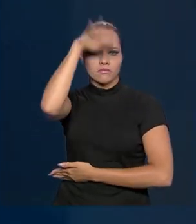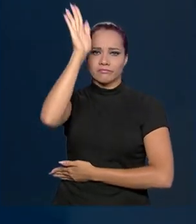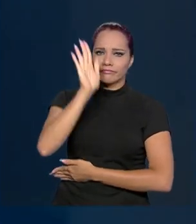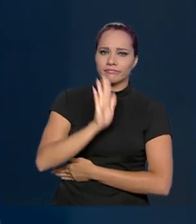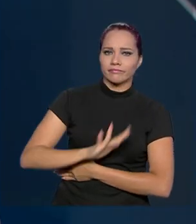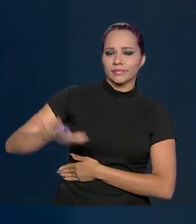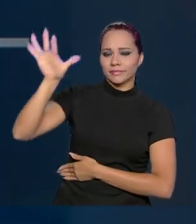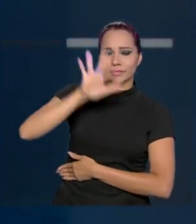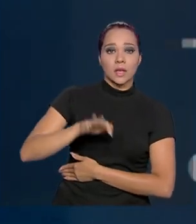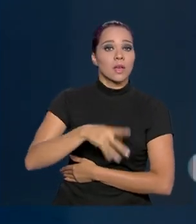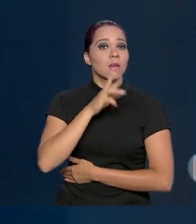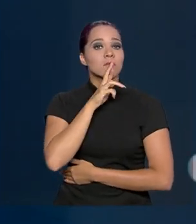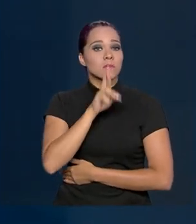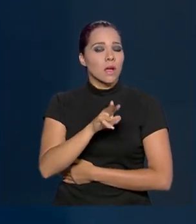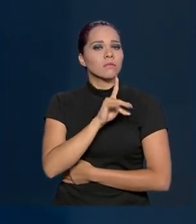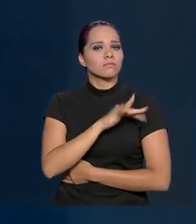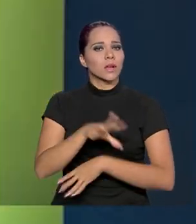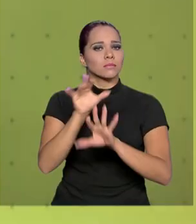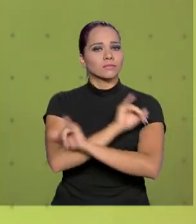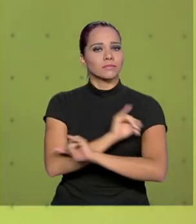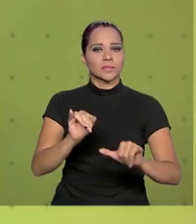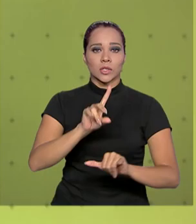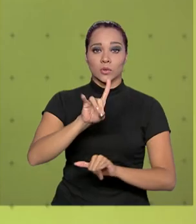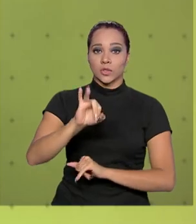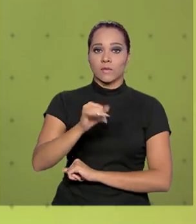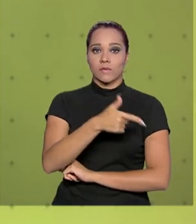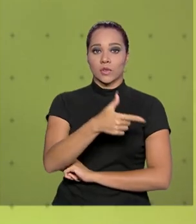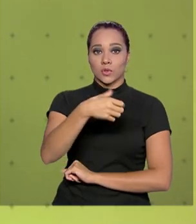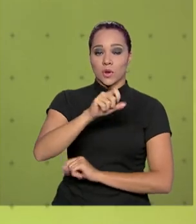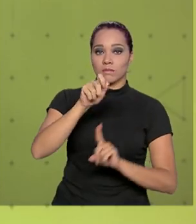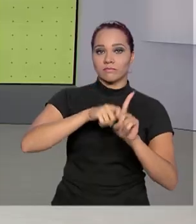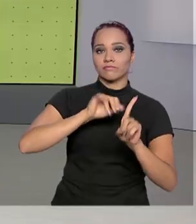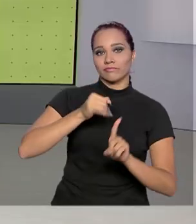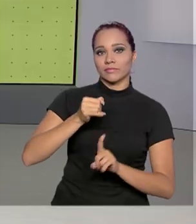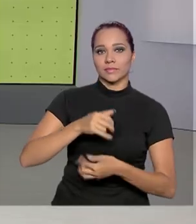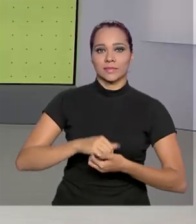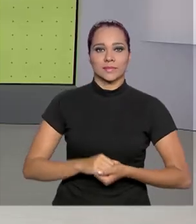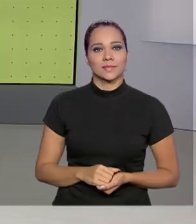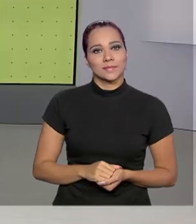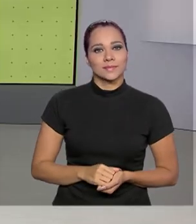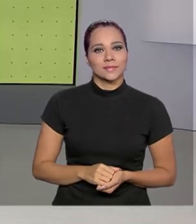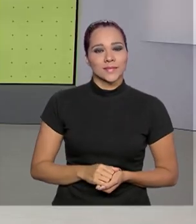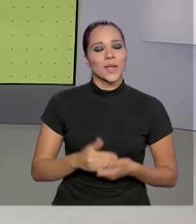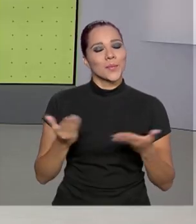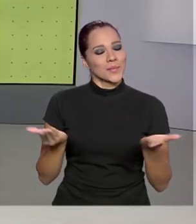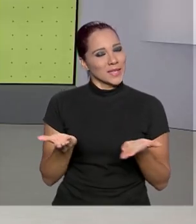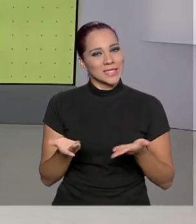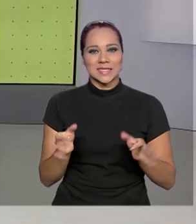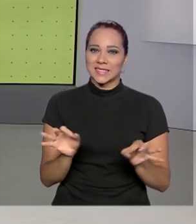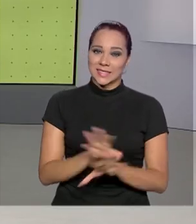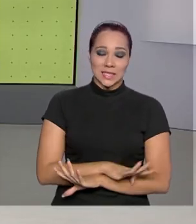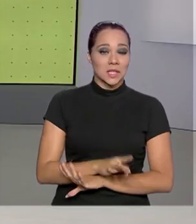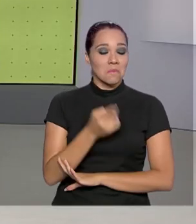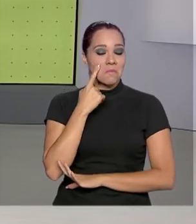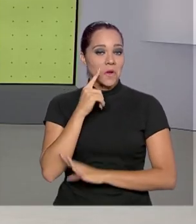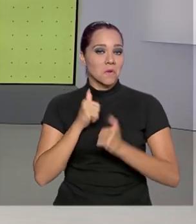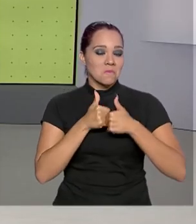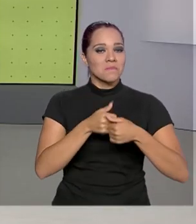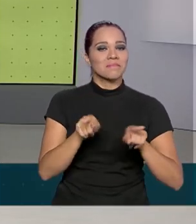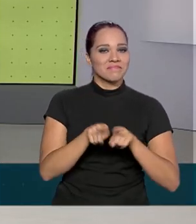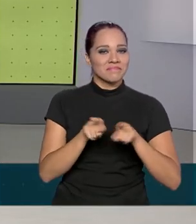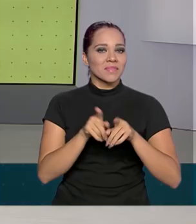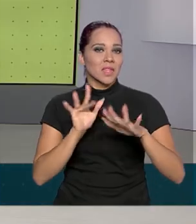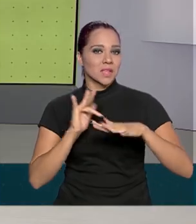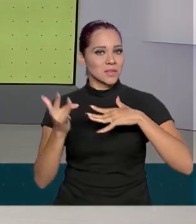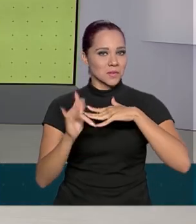E os resultados serão divulgados no dia 28 de janeiro. A gente fica por aqui. Você pode nos acompanhar também